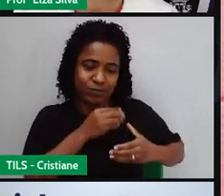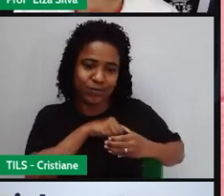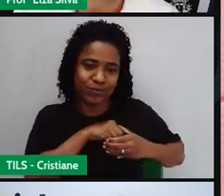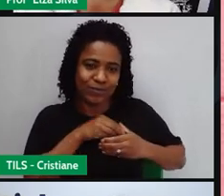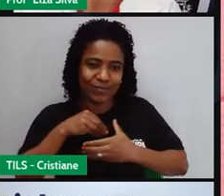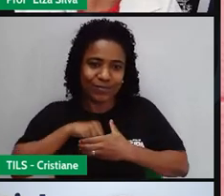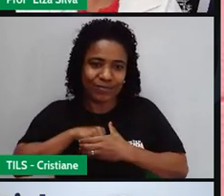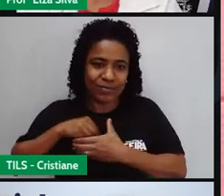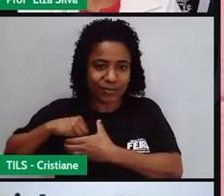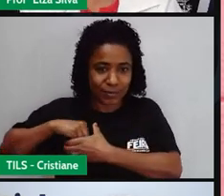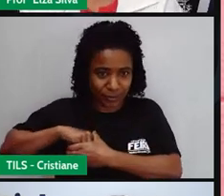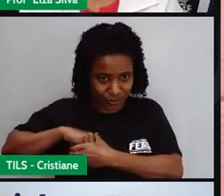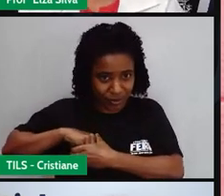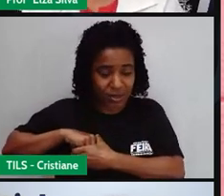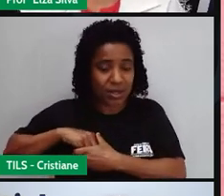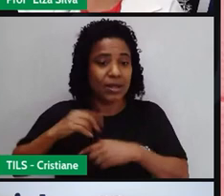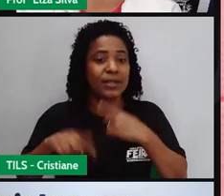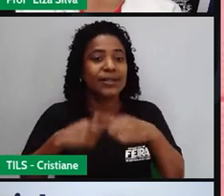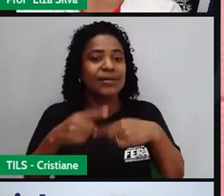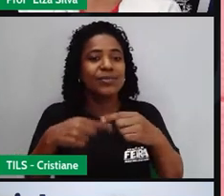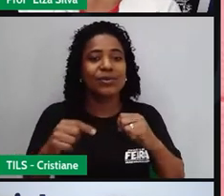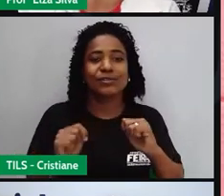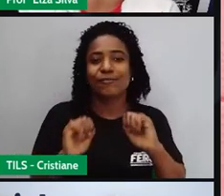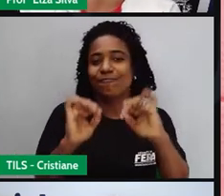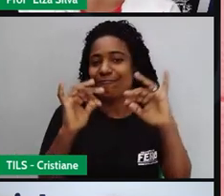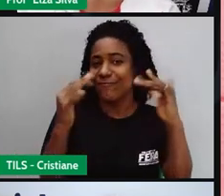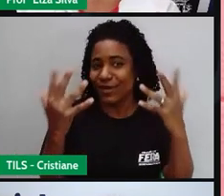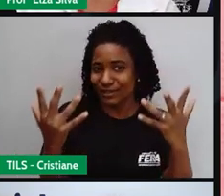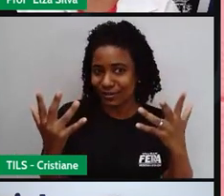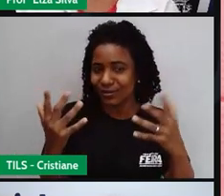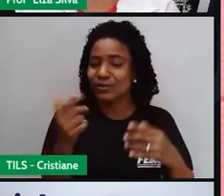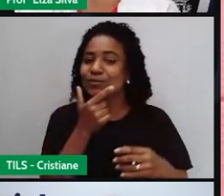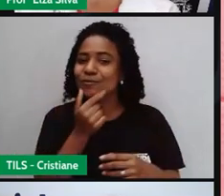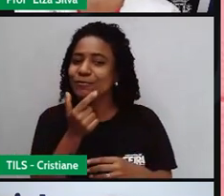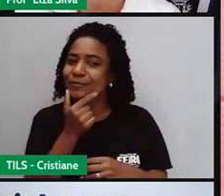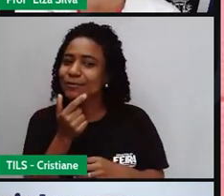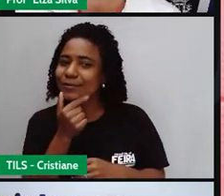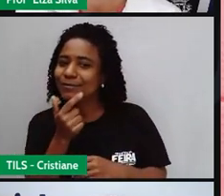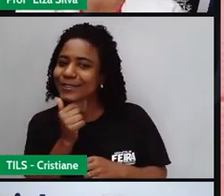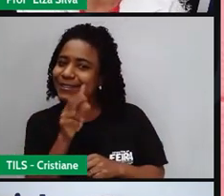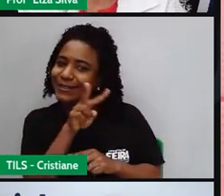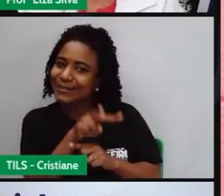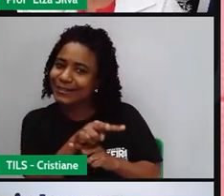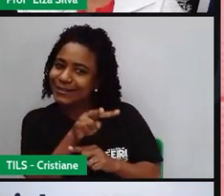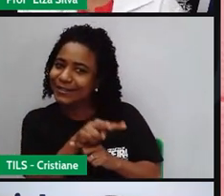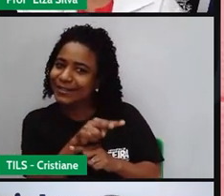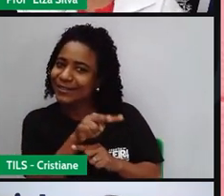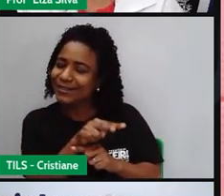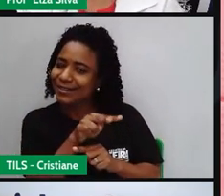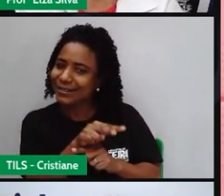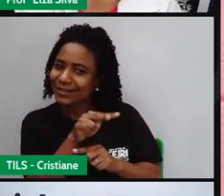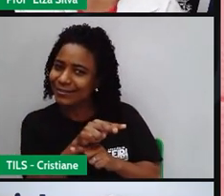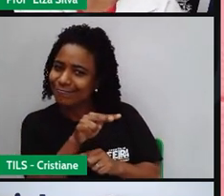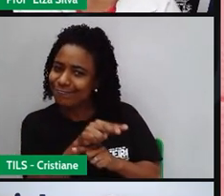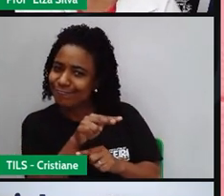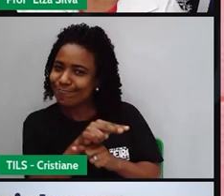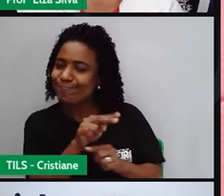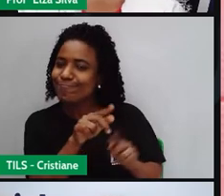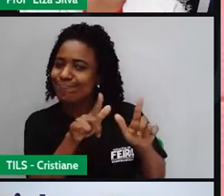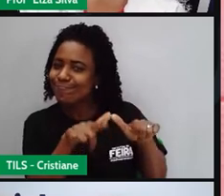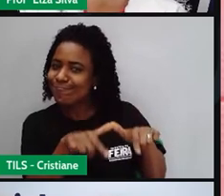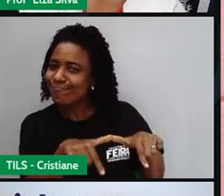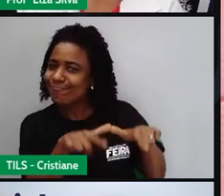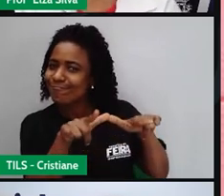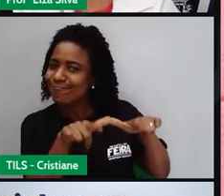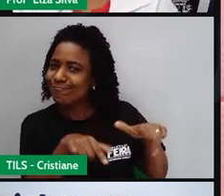interessadas. Aí, durante as comemorações, os rapazes ficam observando quem é aquela pessoa, aquela